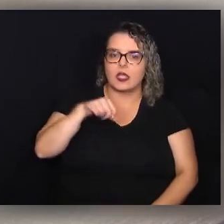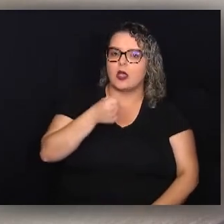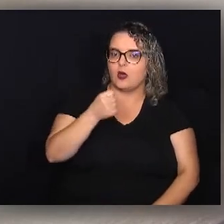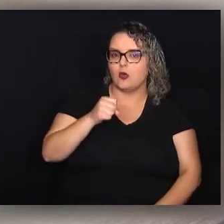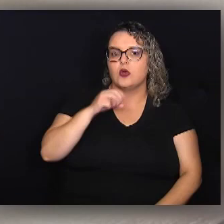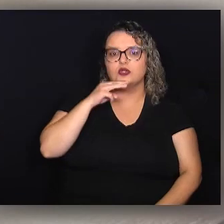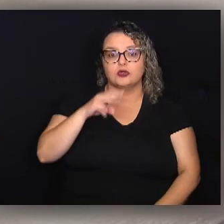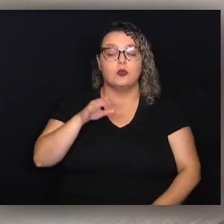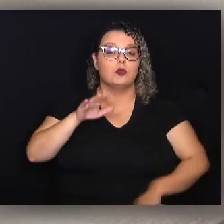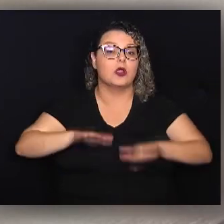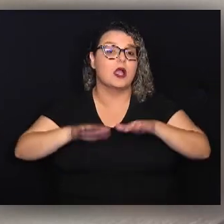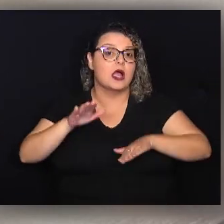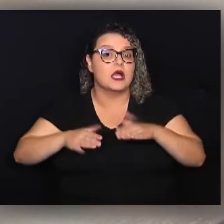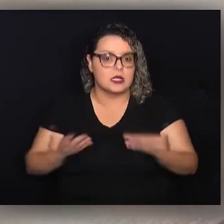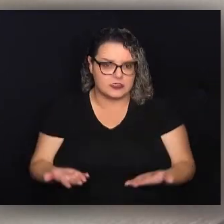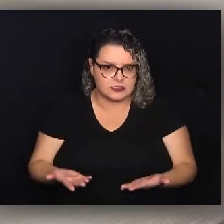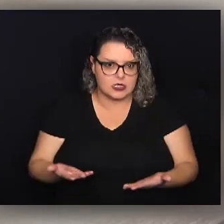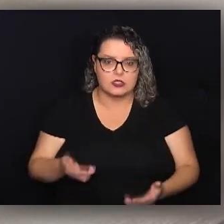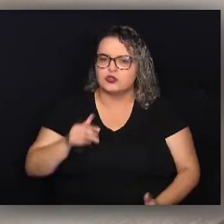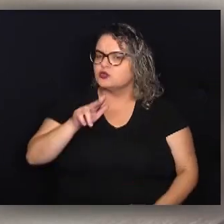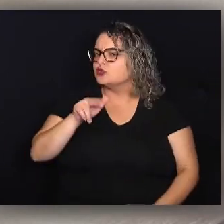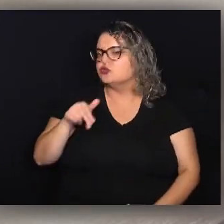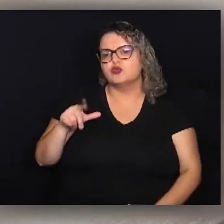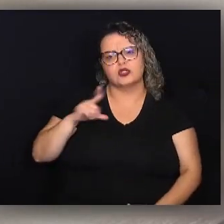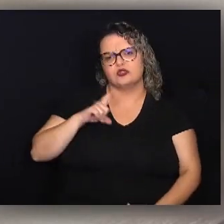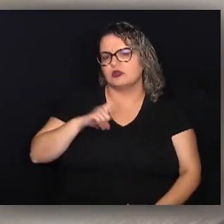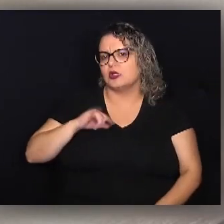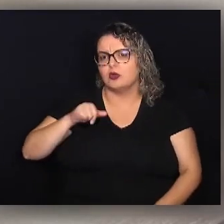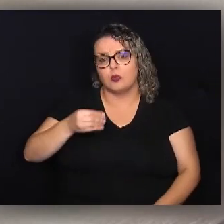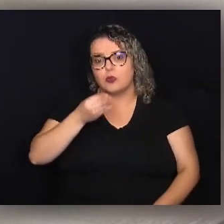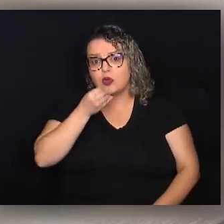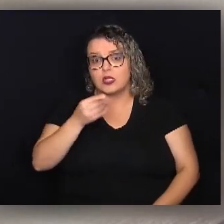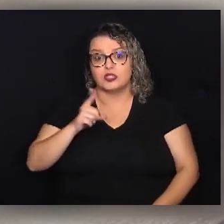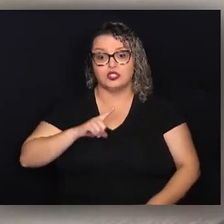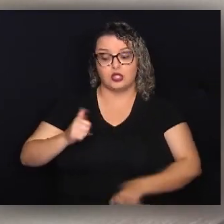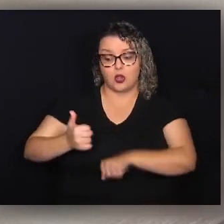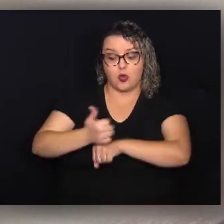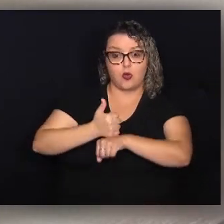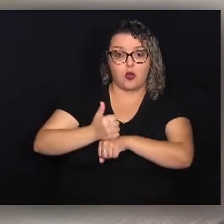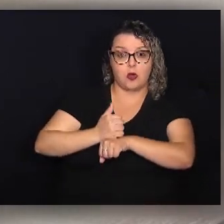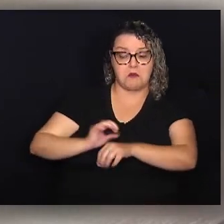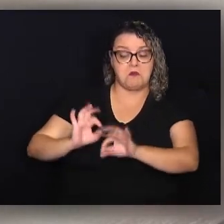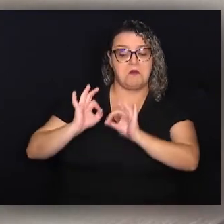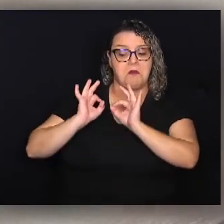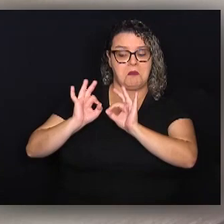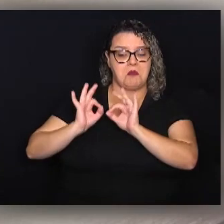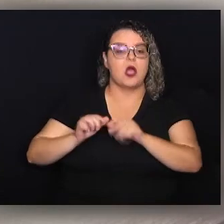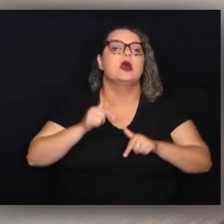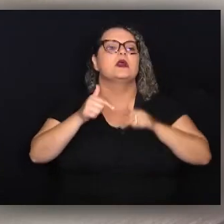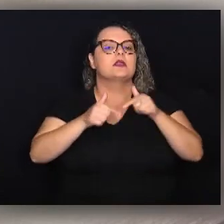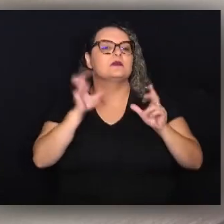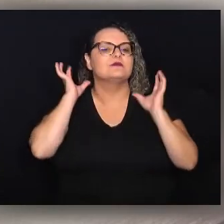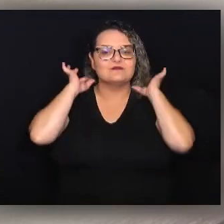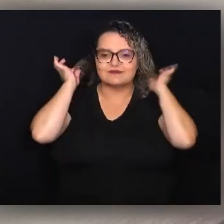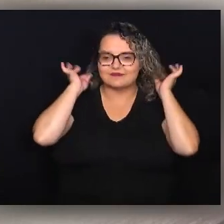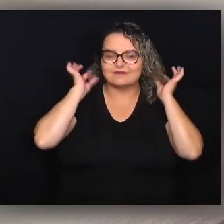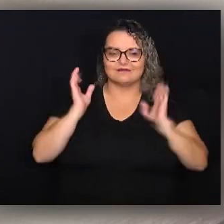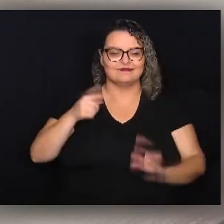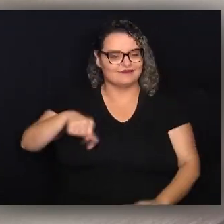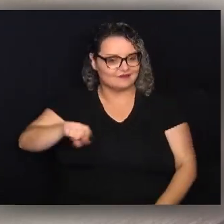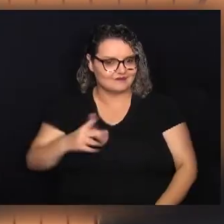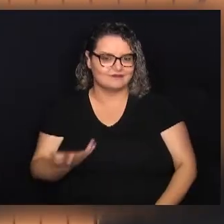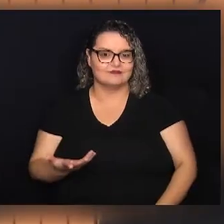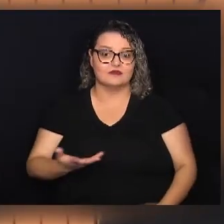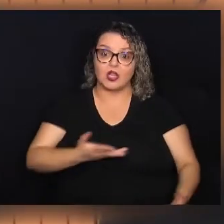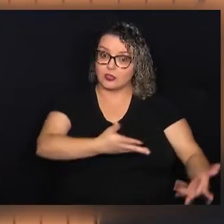8 de março. Porque muitas vezes elas nunca tiveram a oportunidade de ter um profissional de elite trabalhando no cabelo